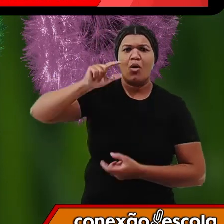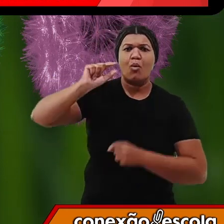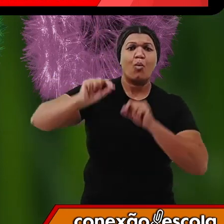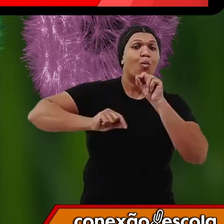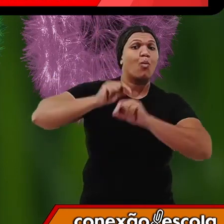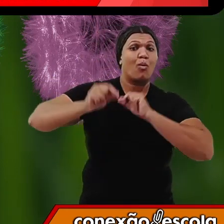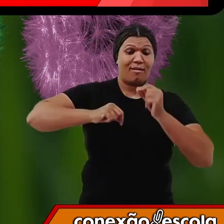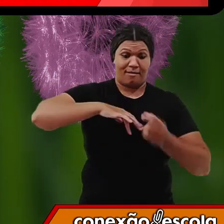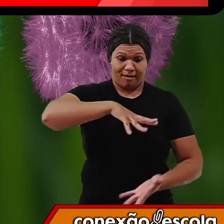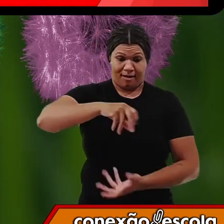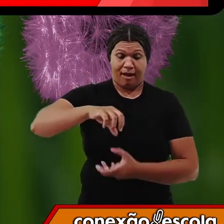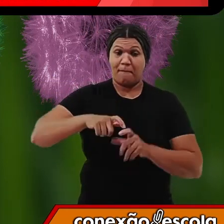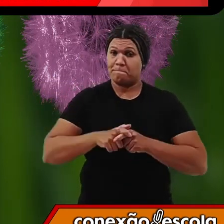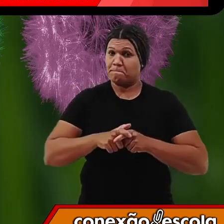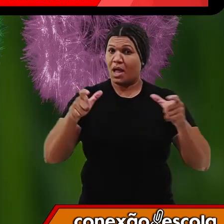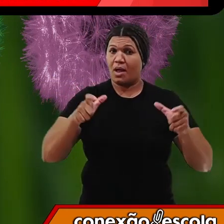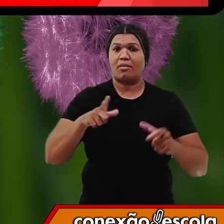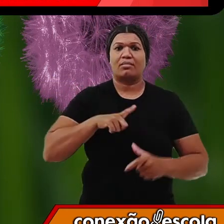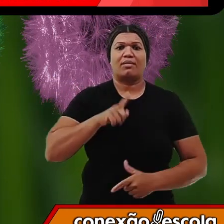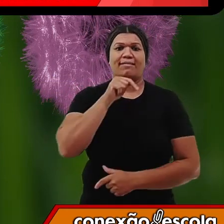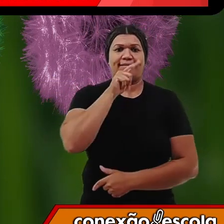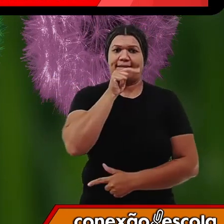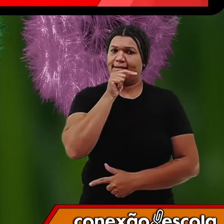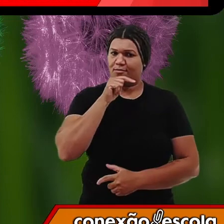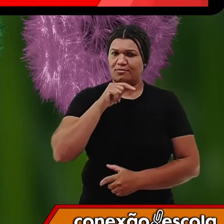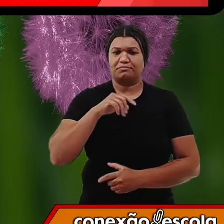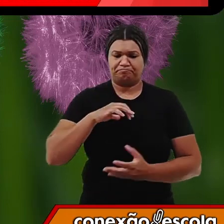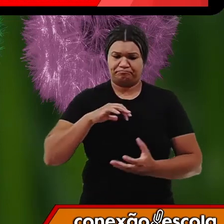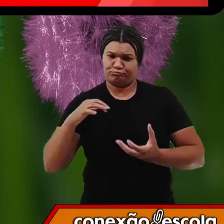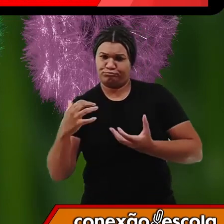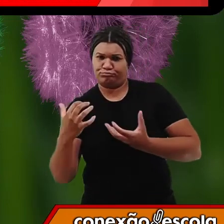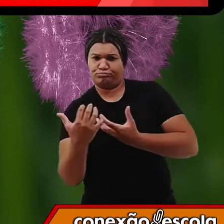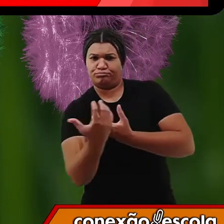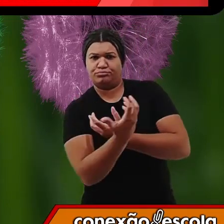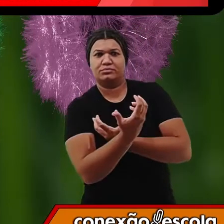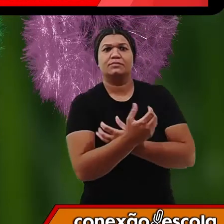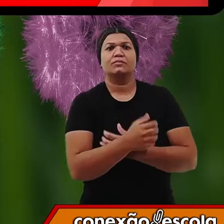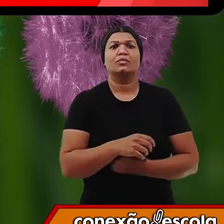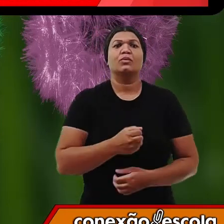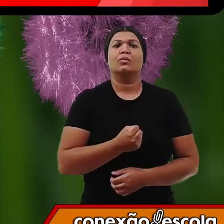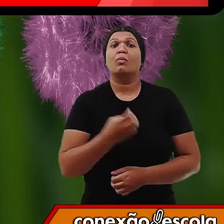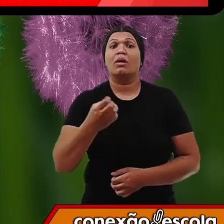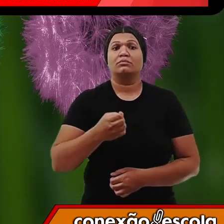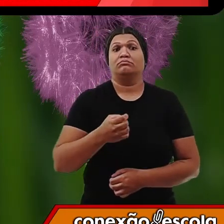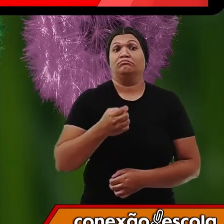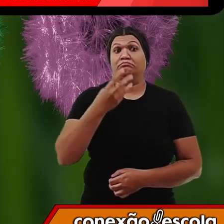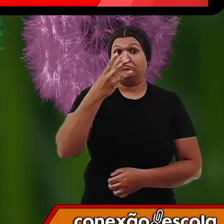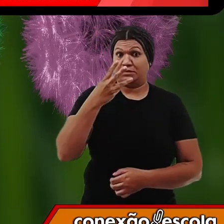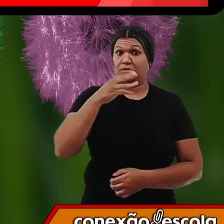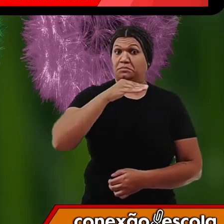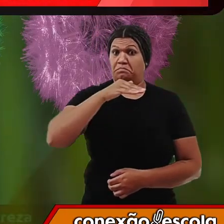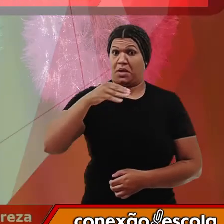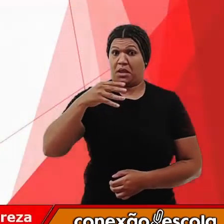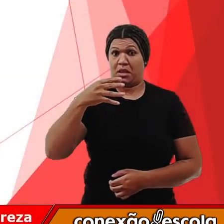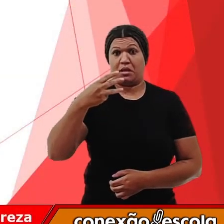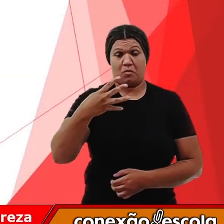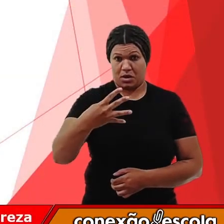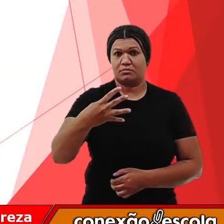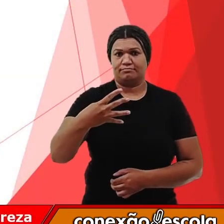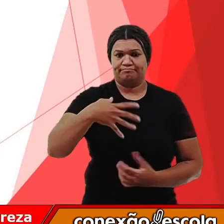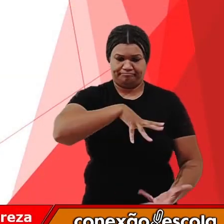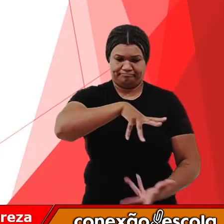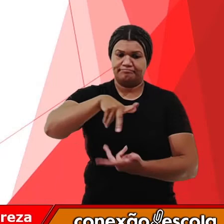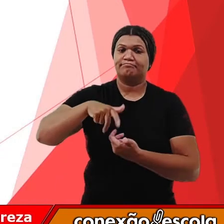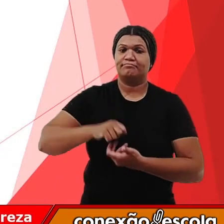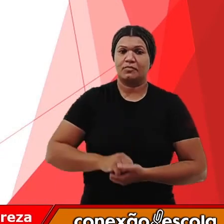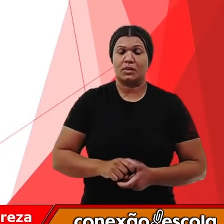é composto por água. Mais especificamente, 3 quartos do nosso planeta. Percebemos